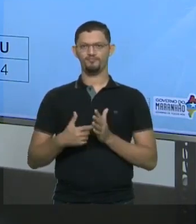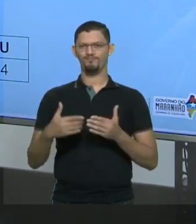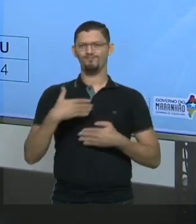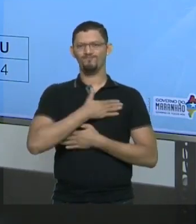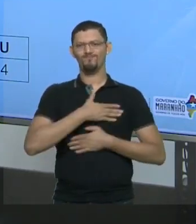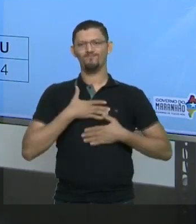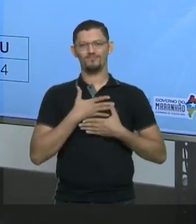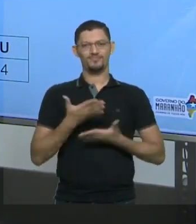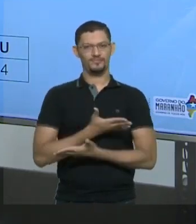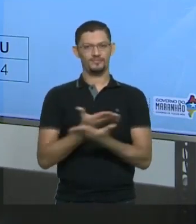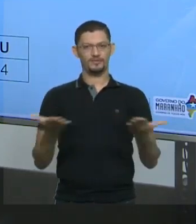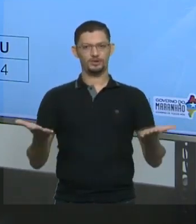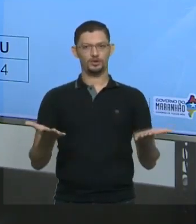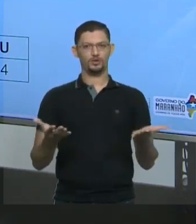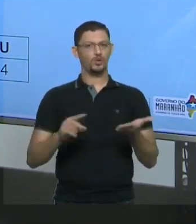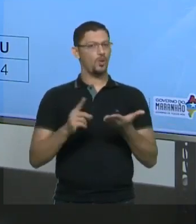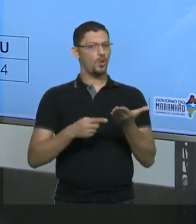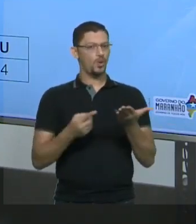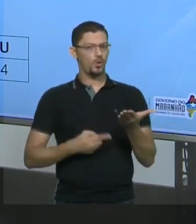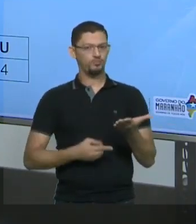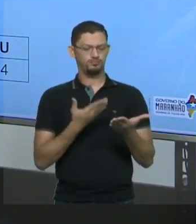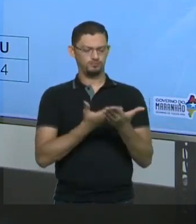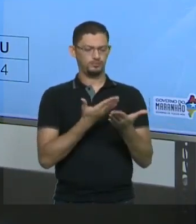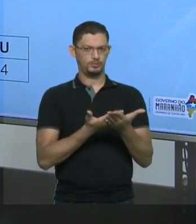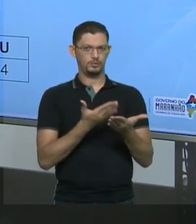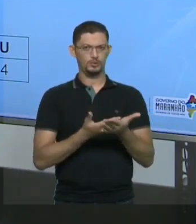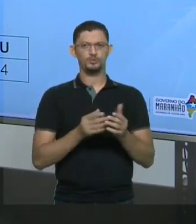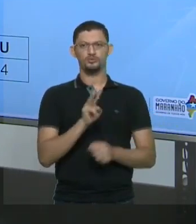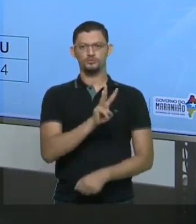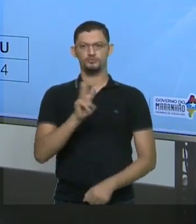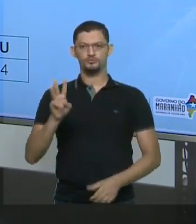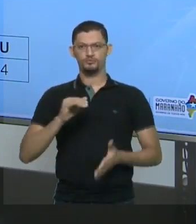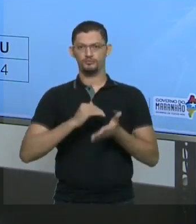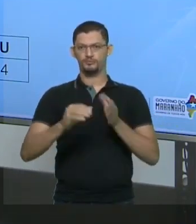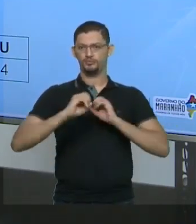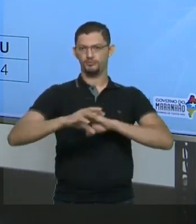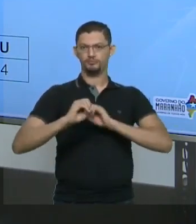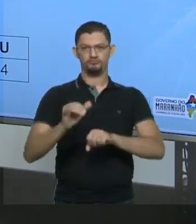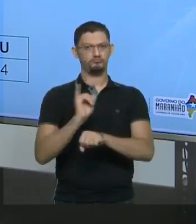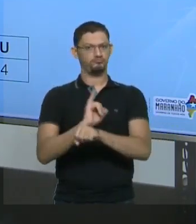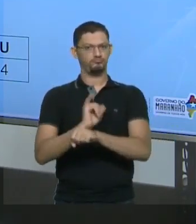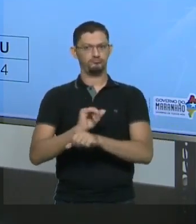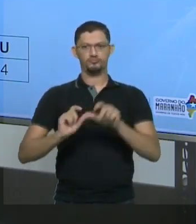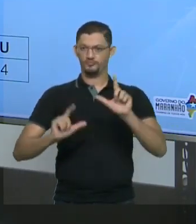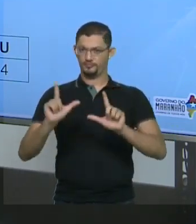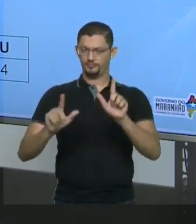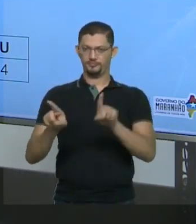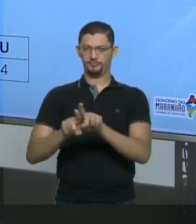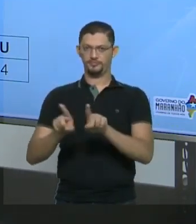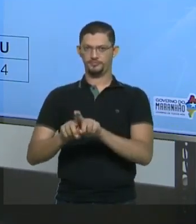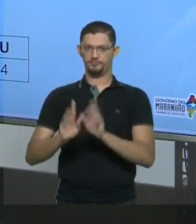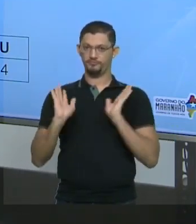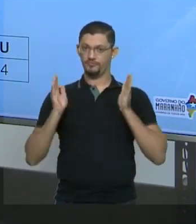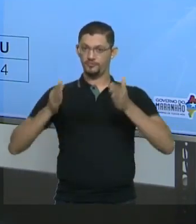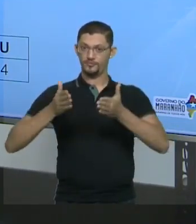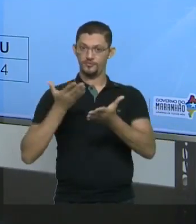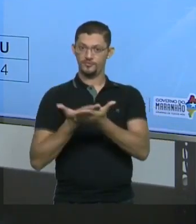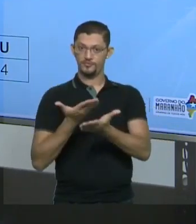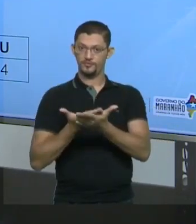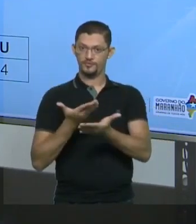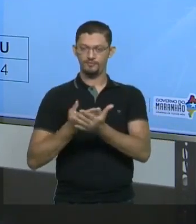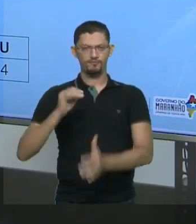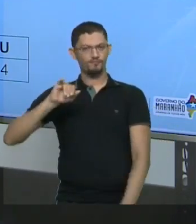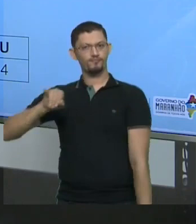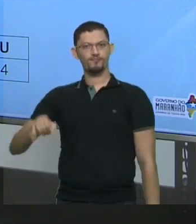Todo o material sendo disponibilizado no site da Seduc, disponibilizado no canal do YouTube, na TV. Então, foca no seu estudo.